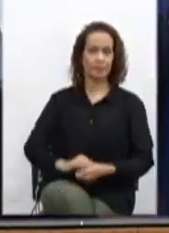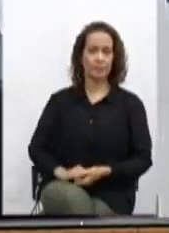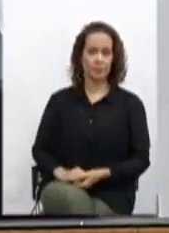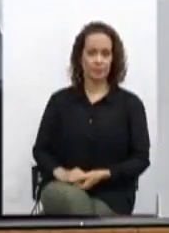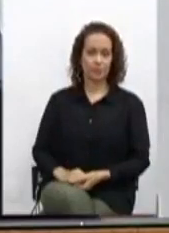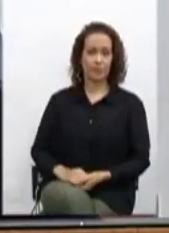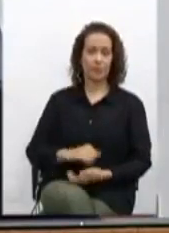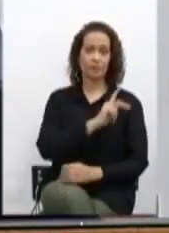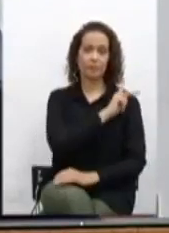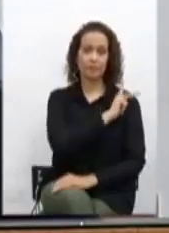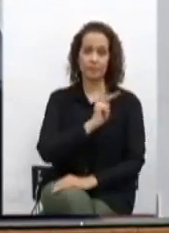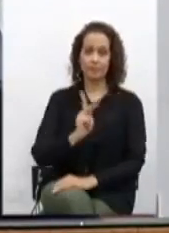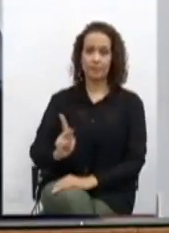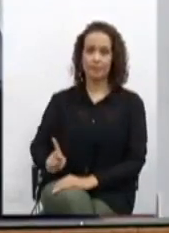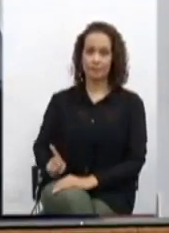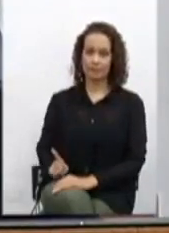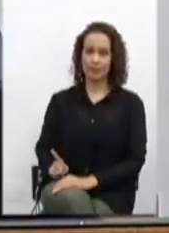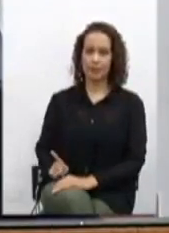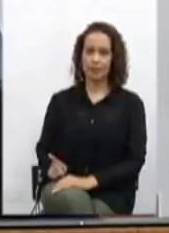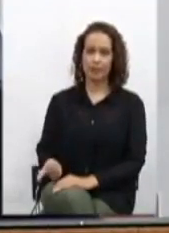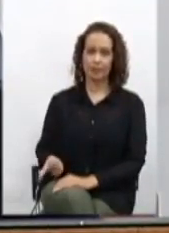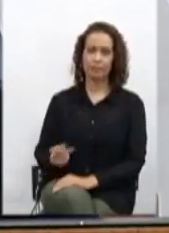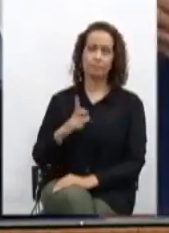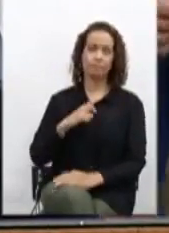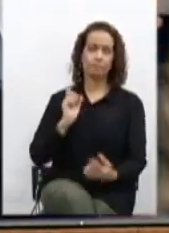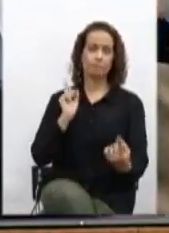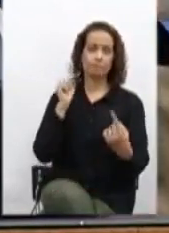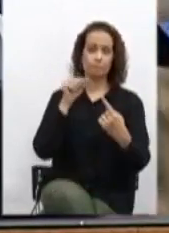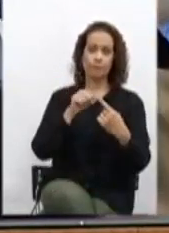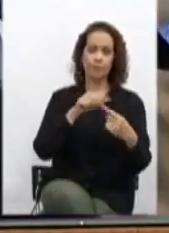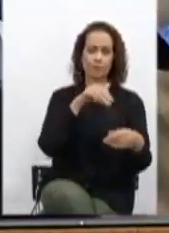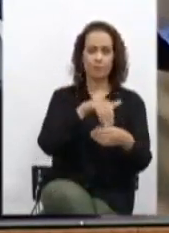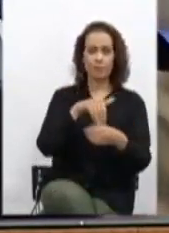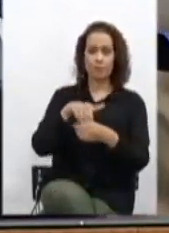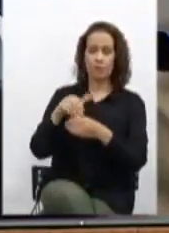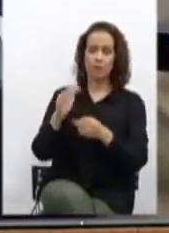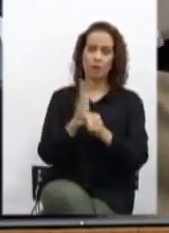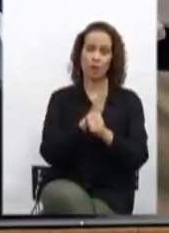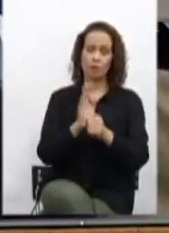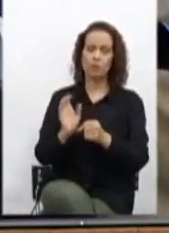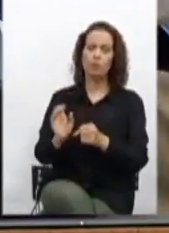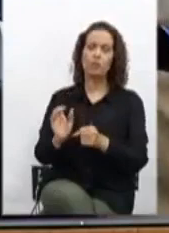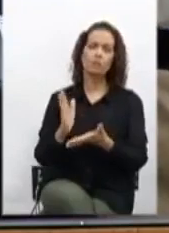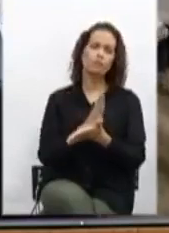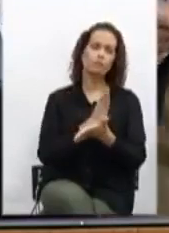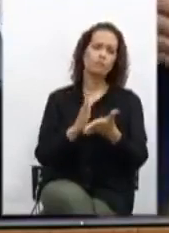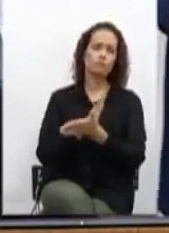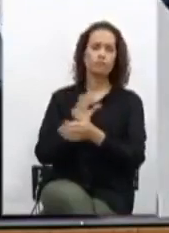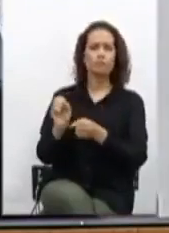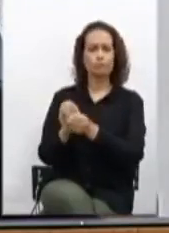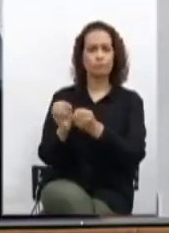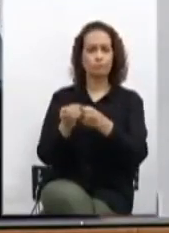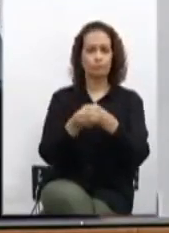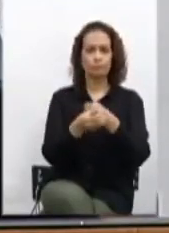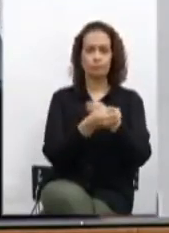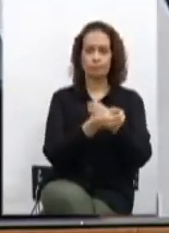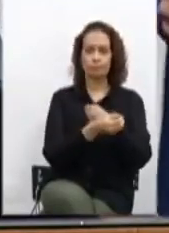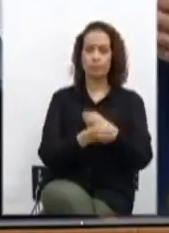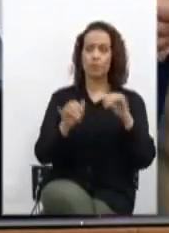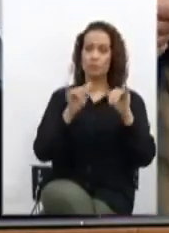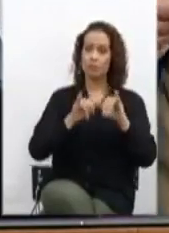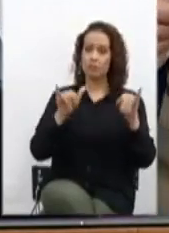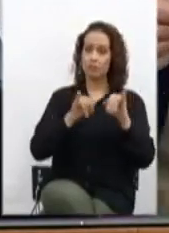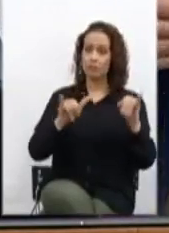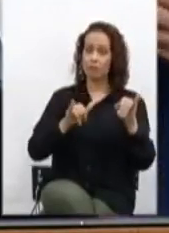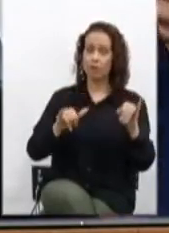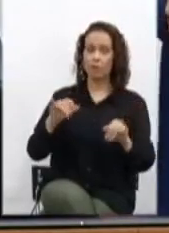A presidência, tendo em vista a realização de eleições em alguns municípios do Estado, informa aos senhores deputados que a